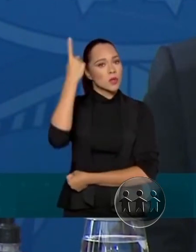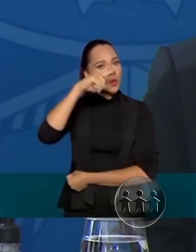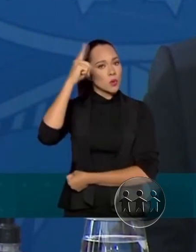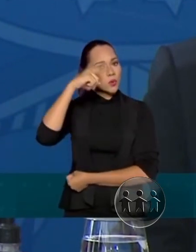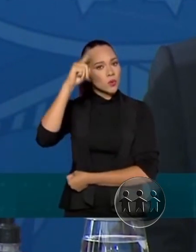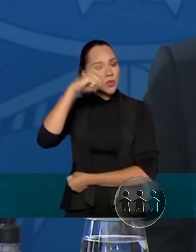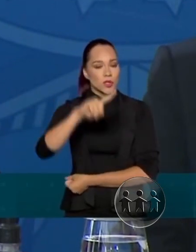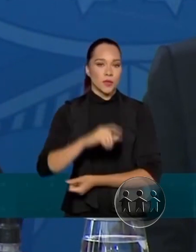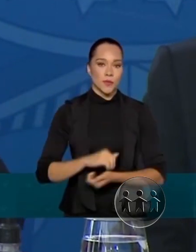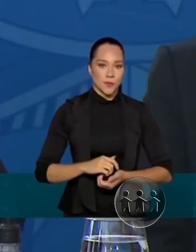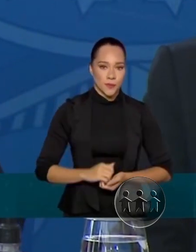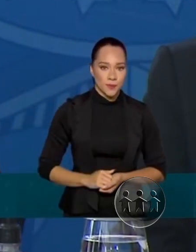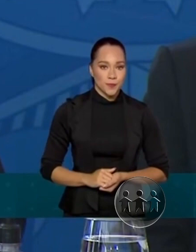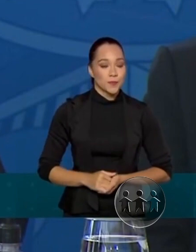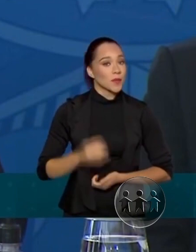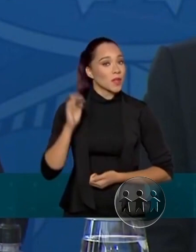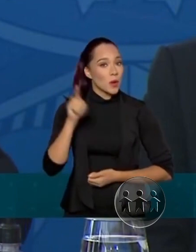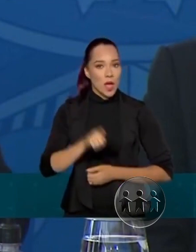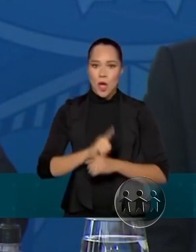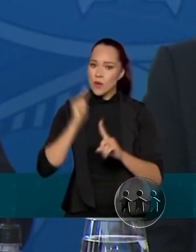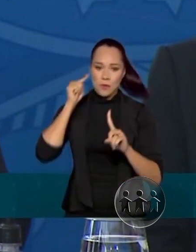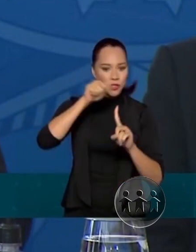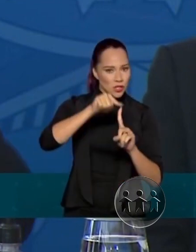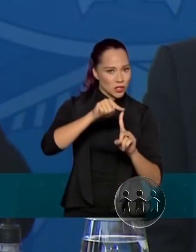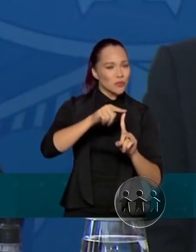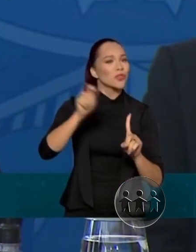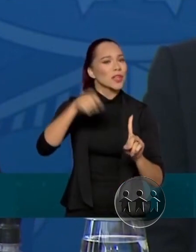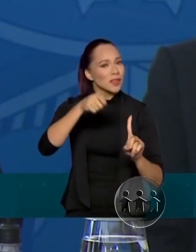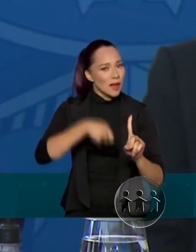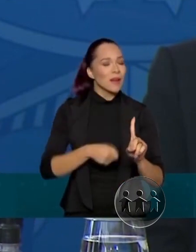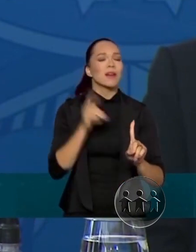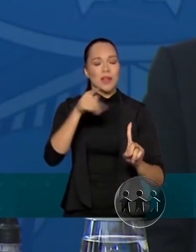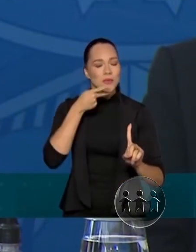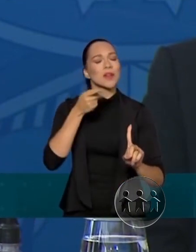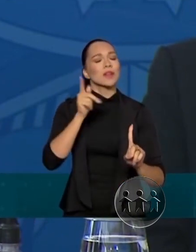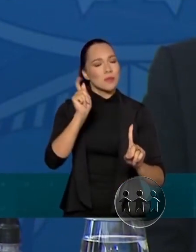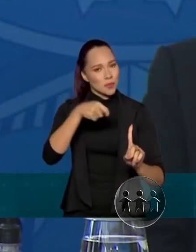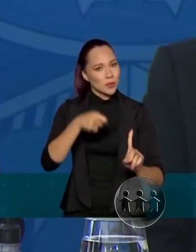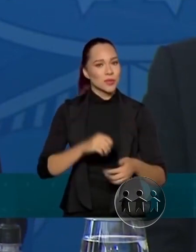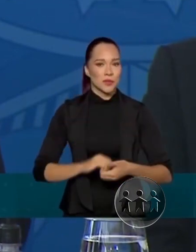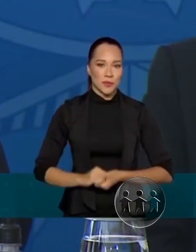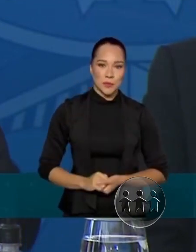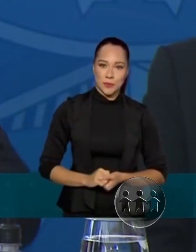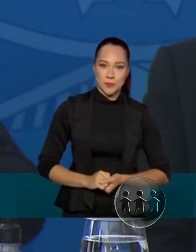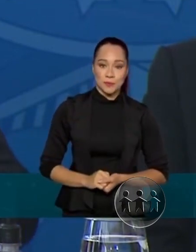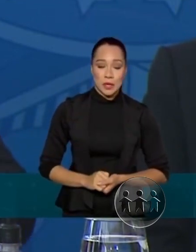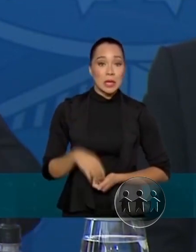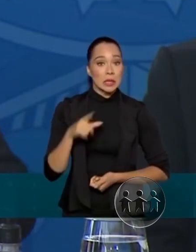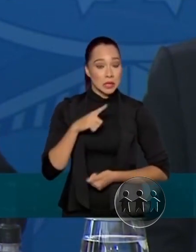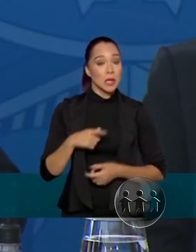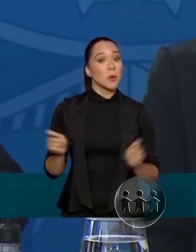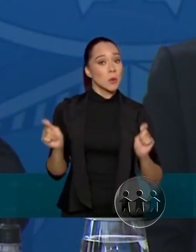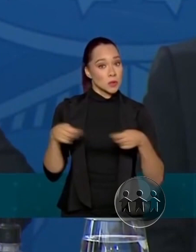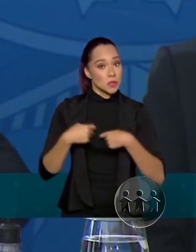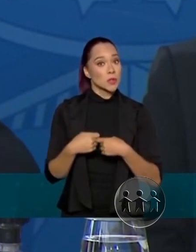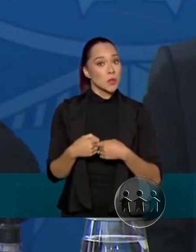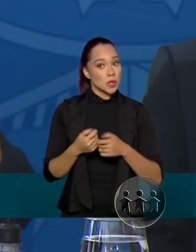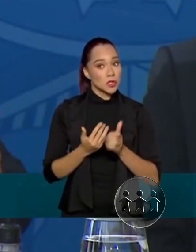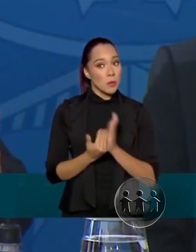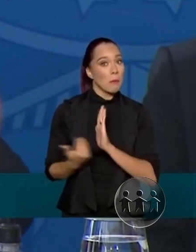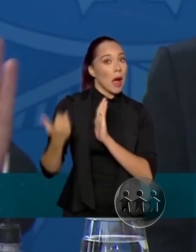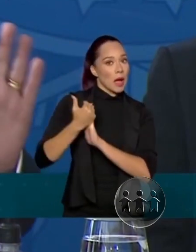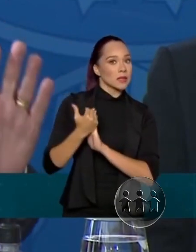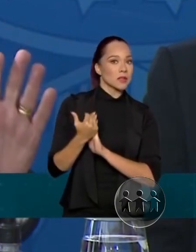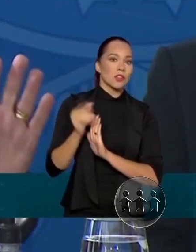os dias. É uma meta que é plausível. Eu digo a vocês que é plausível. Temos condições até de ampliar